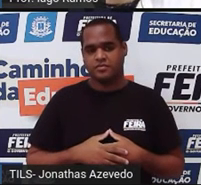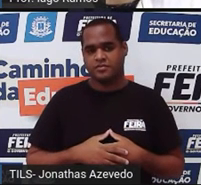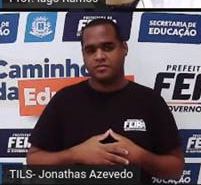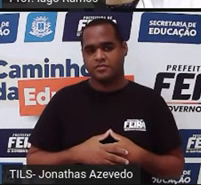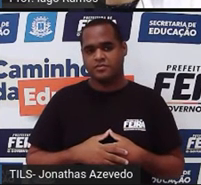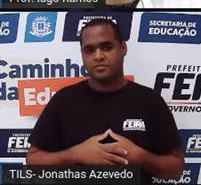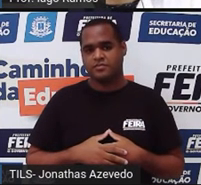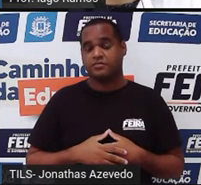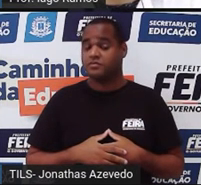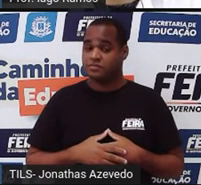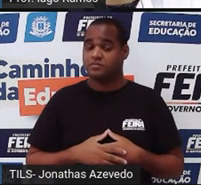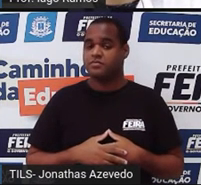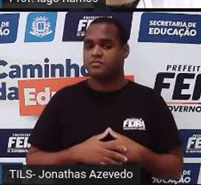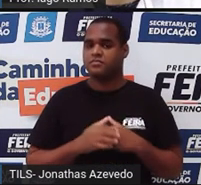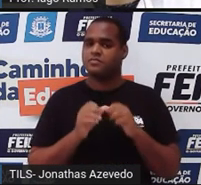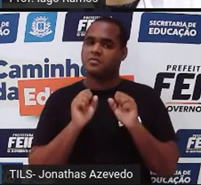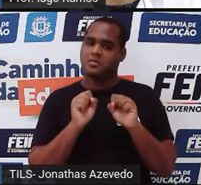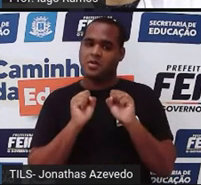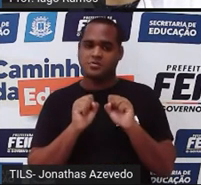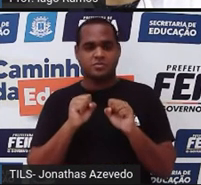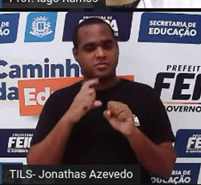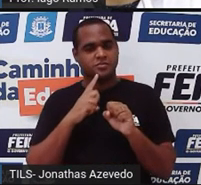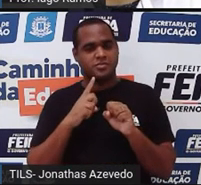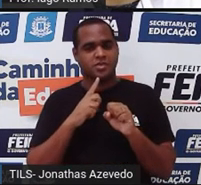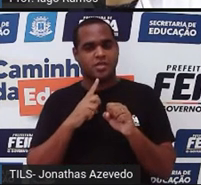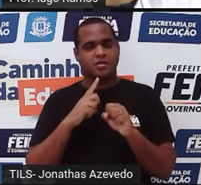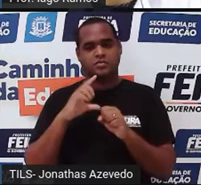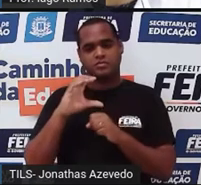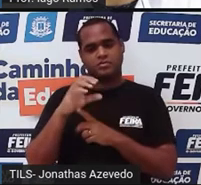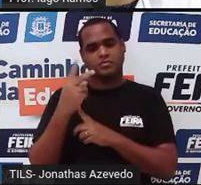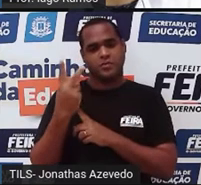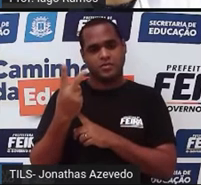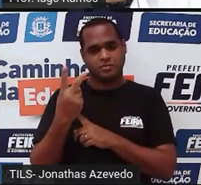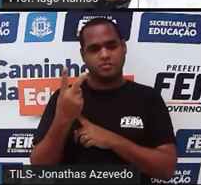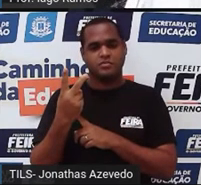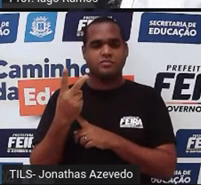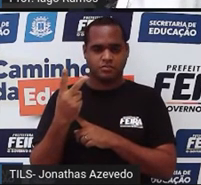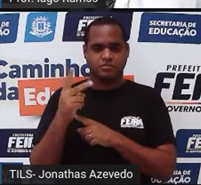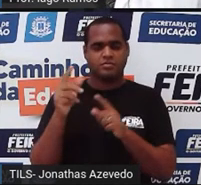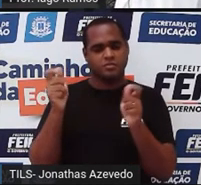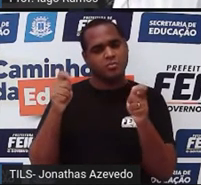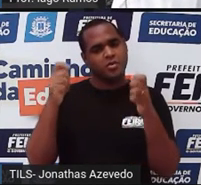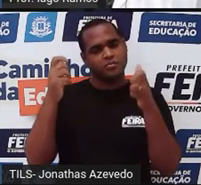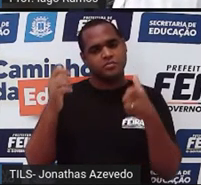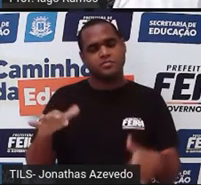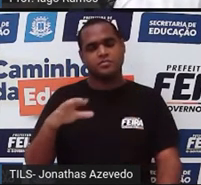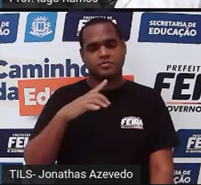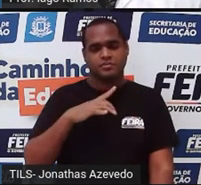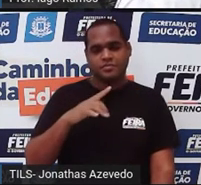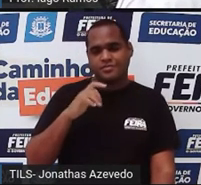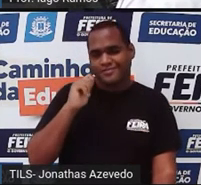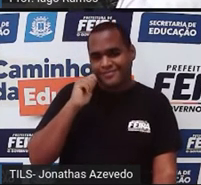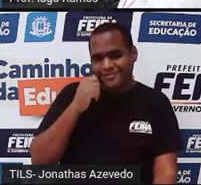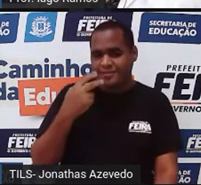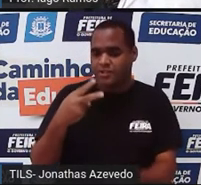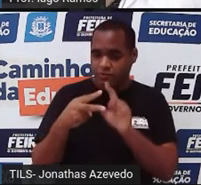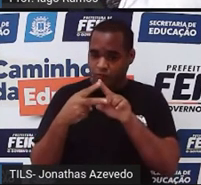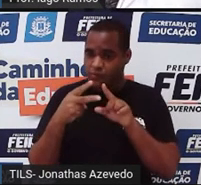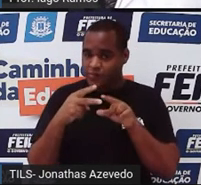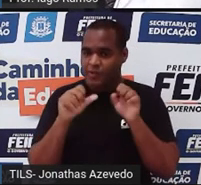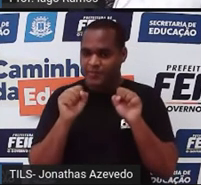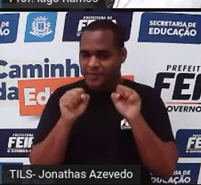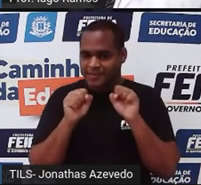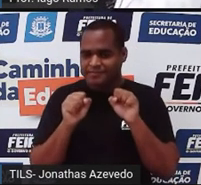também essa camisa azul com a calça 2, que é a calça preta, então eu já tenho duas opções, veja que eu estou